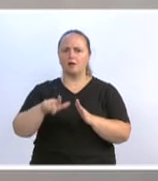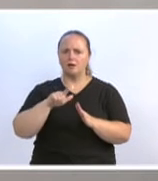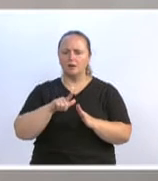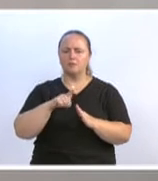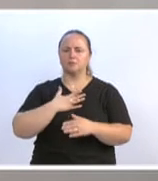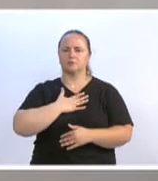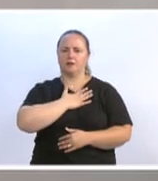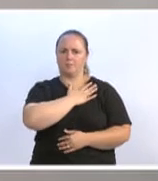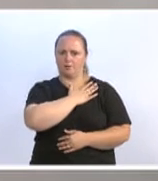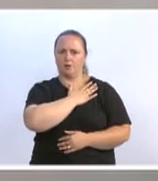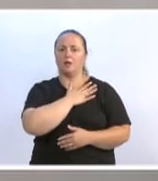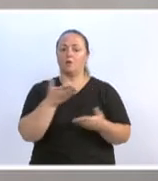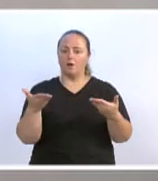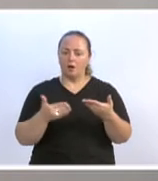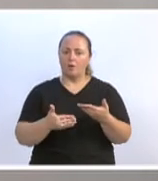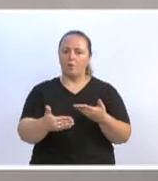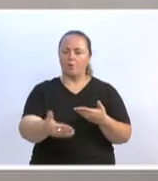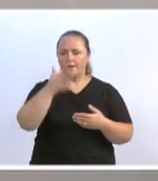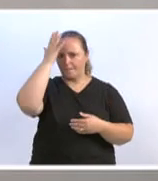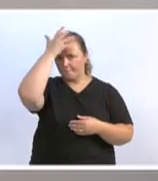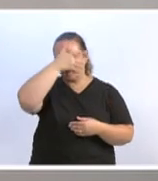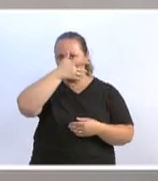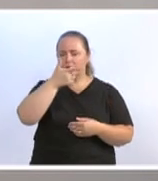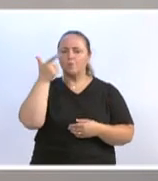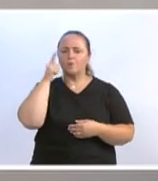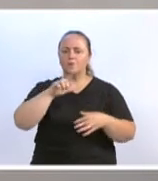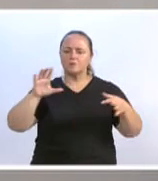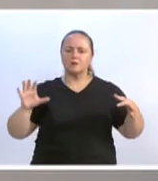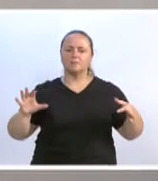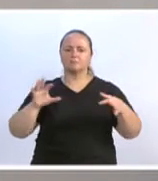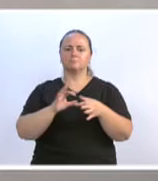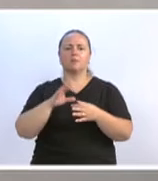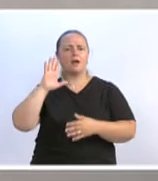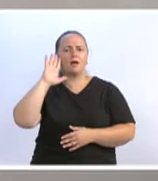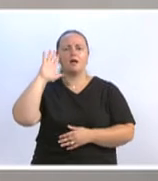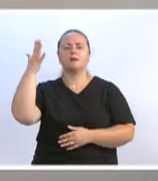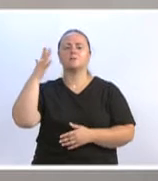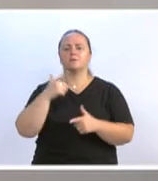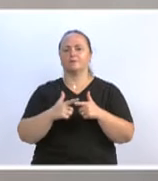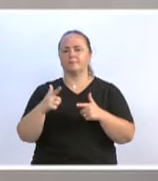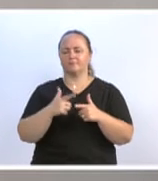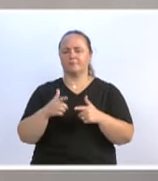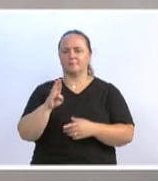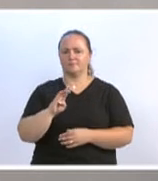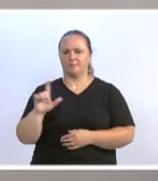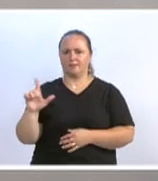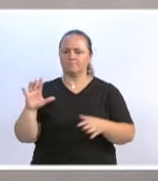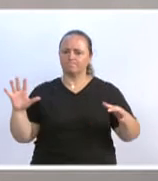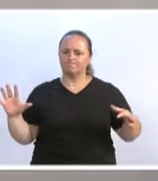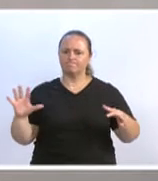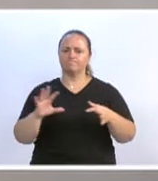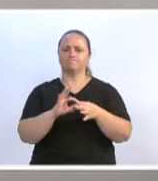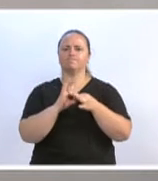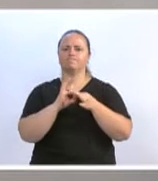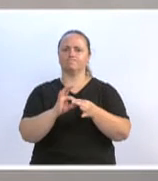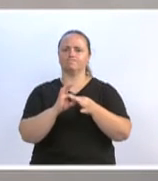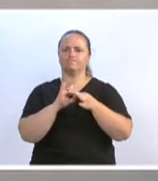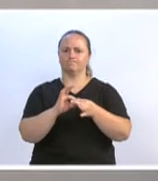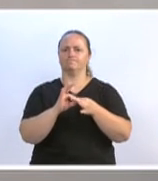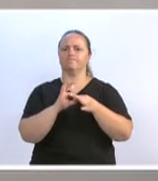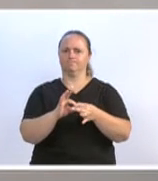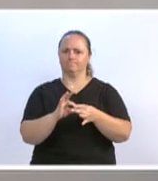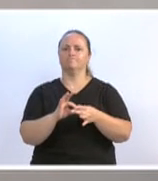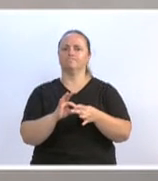para que a gente possa solucionar os problemas da nossa querida Blumenau, irmanados com a causa